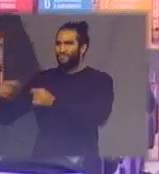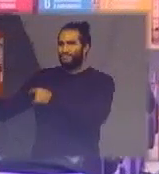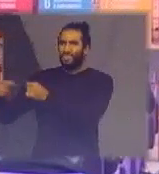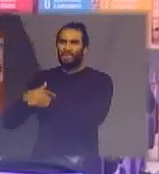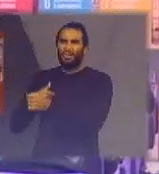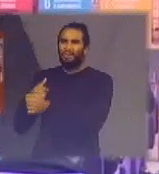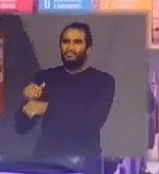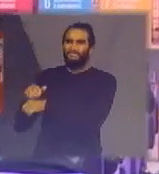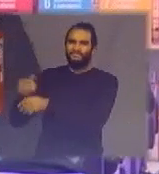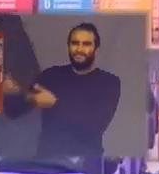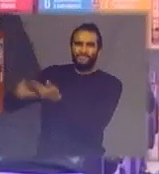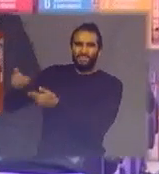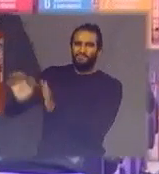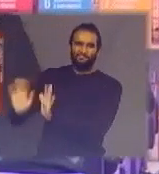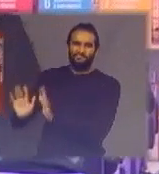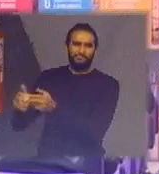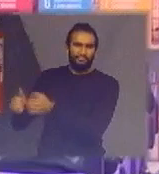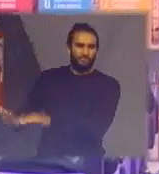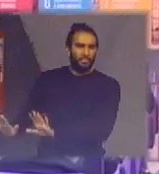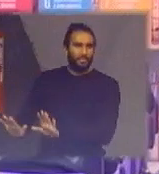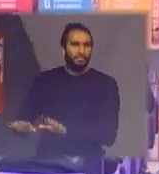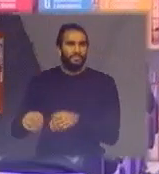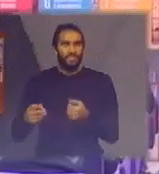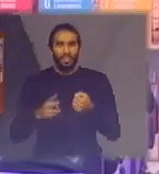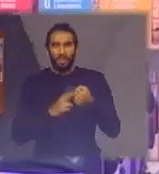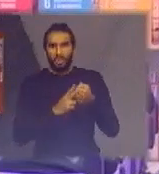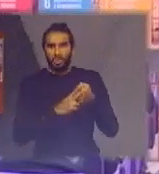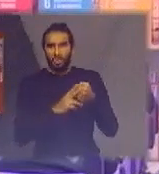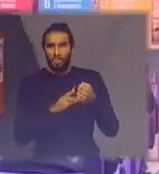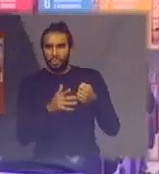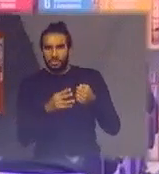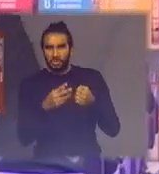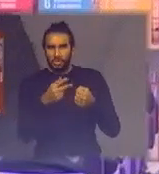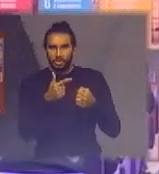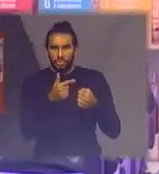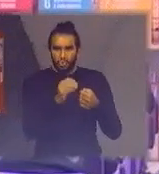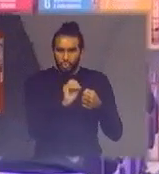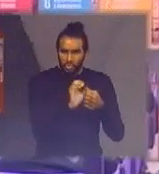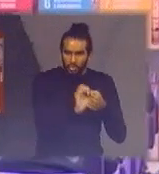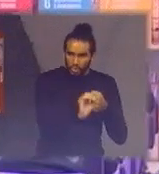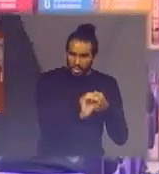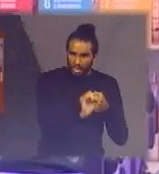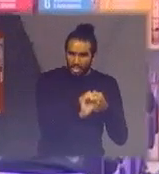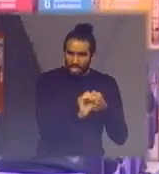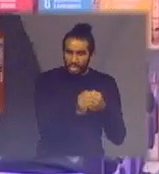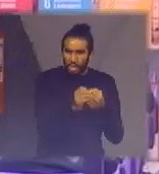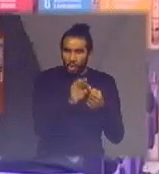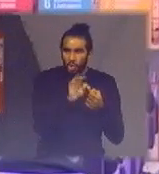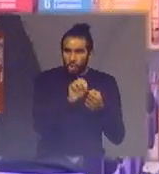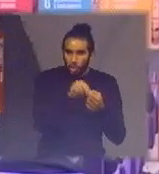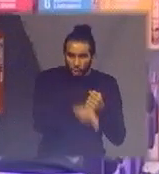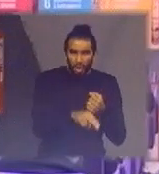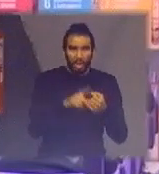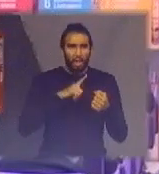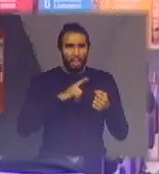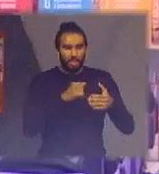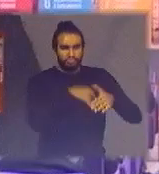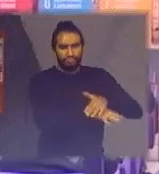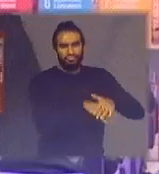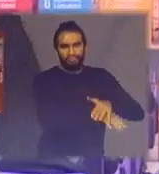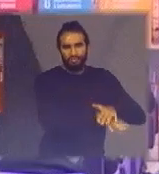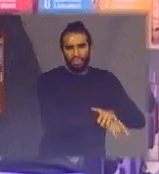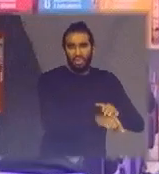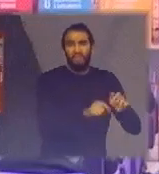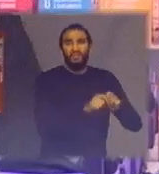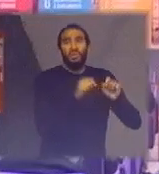Ministério Público da Equação Civil Pública esse vidro são 200 toneladas por dia que são enterrados no aterro sanitário a gente não tem o que fazer com vidro em Brasília